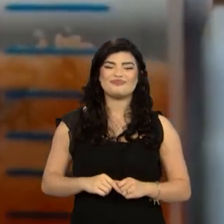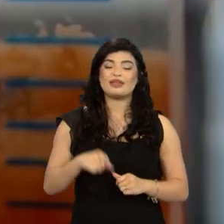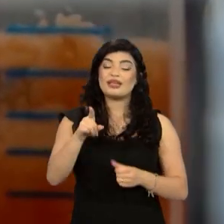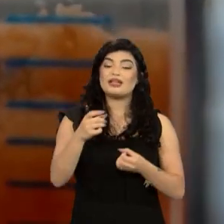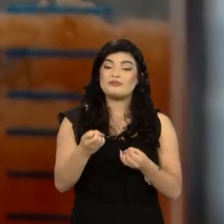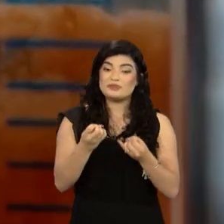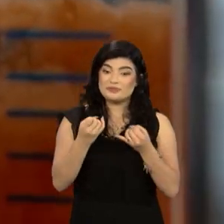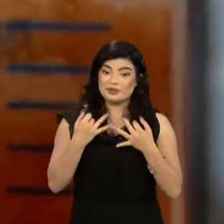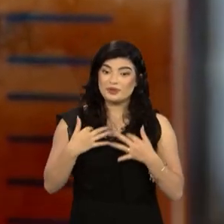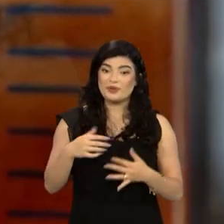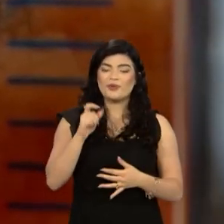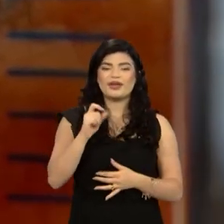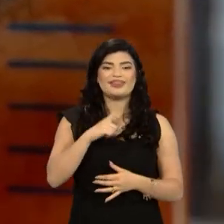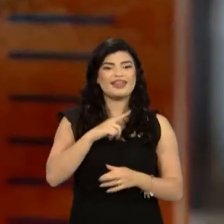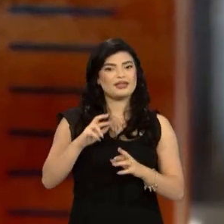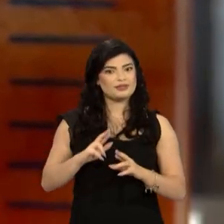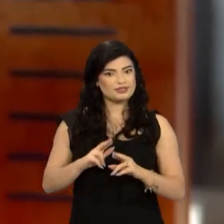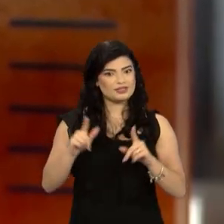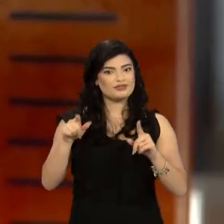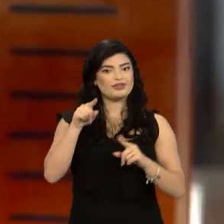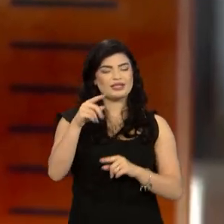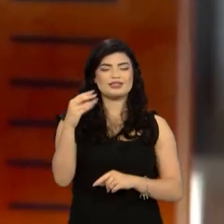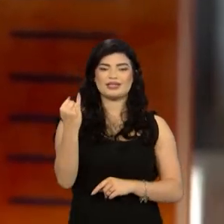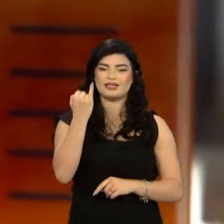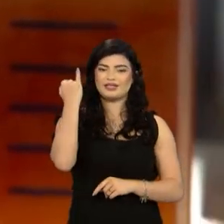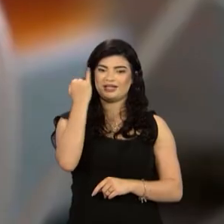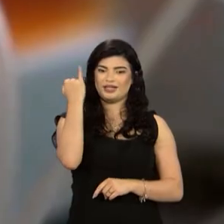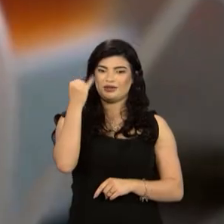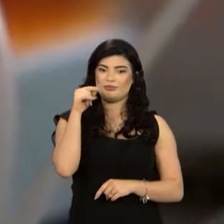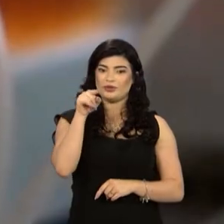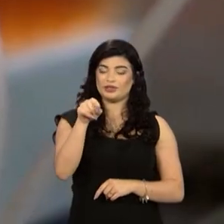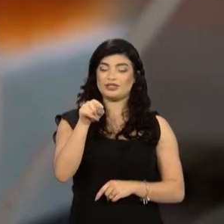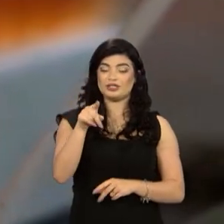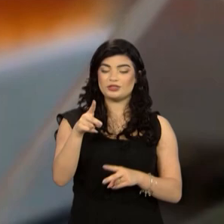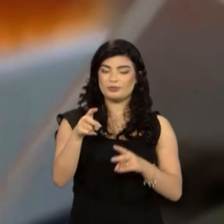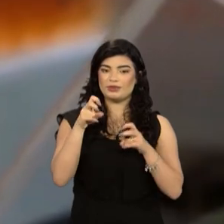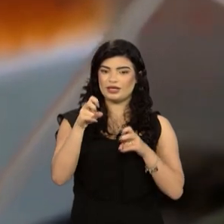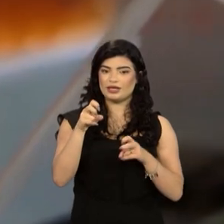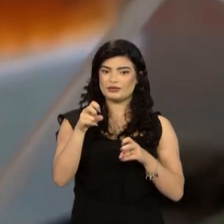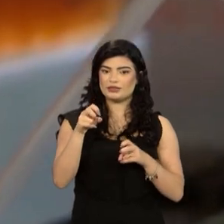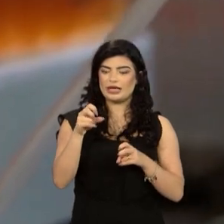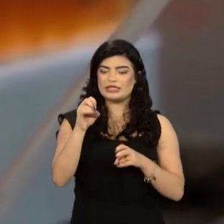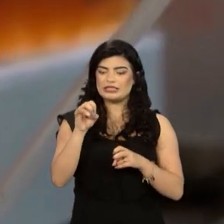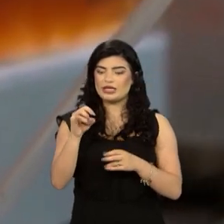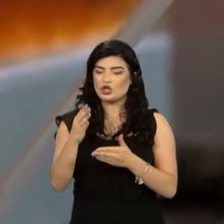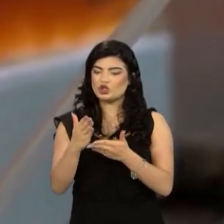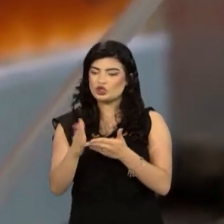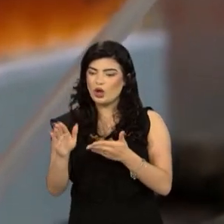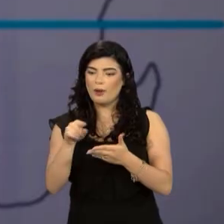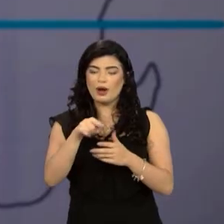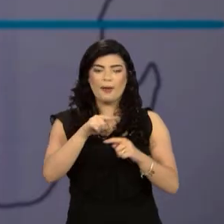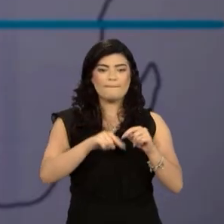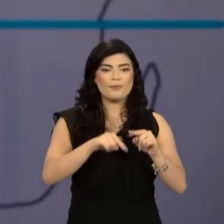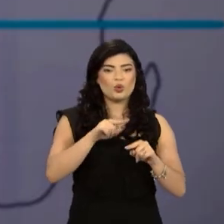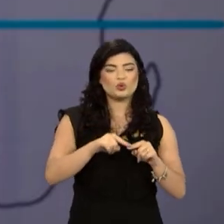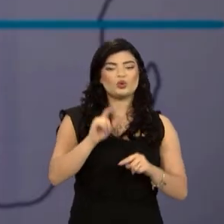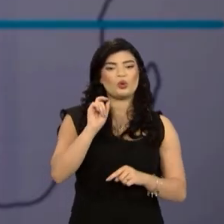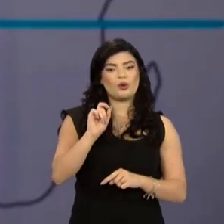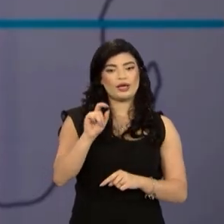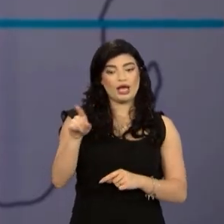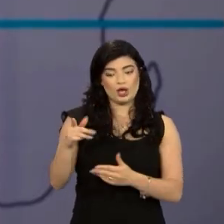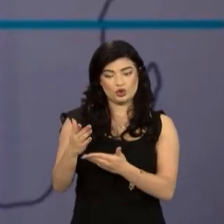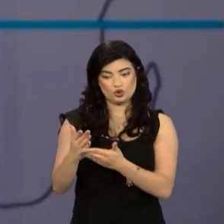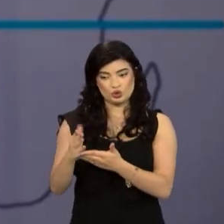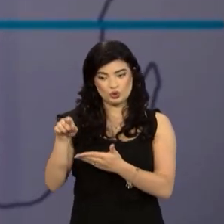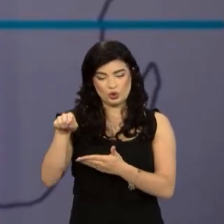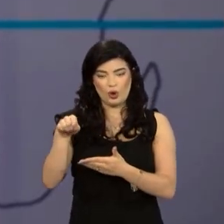explica que existe uma diferença importante entre aquilo que é chamado de resíduo e produto. Dos resíduos sólidos